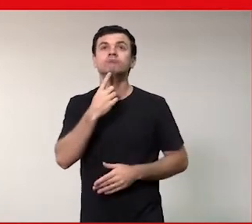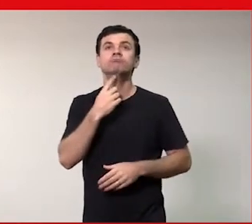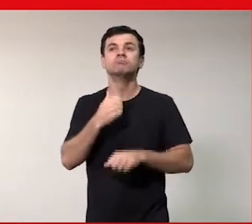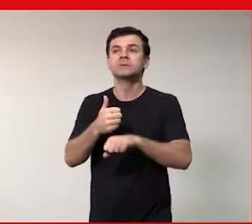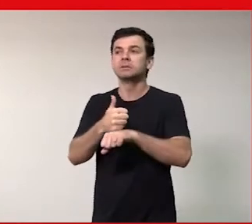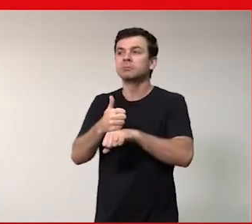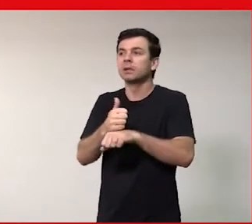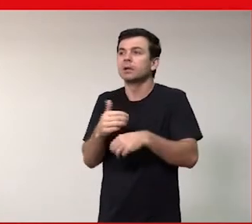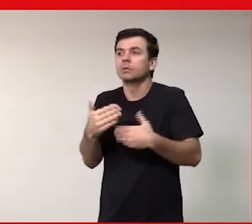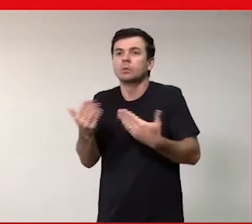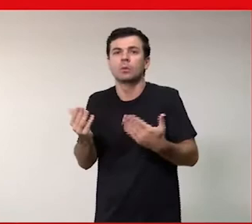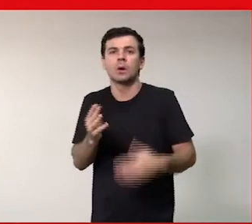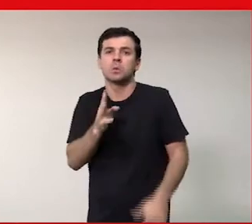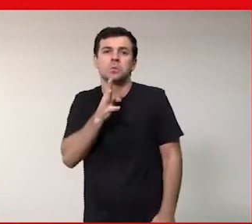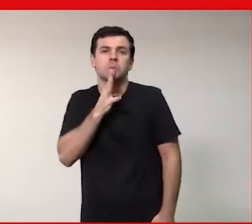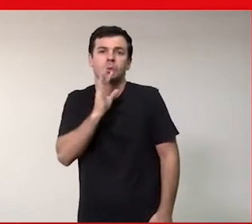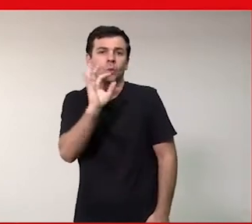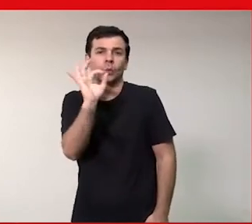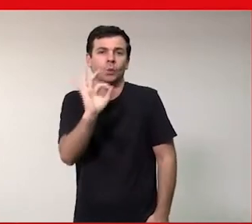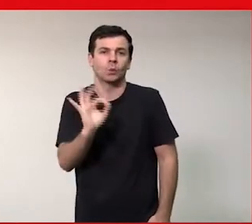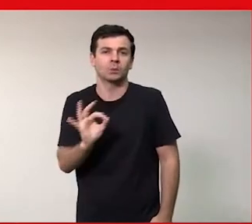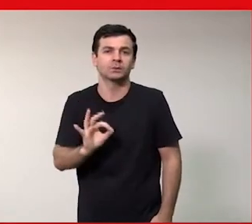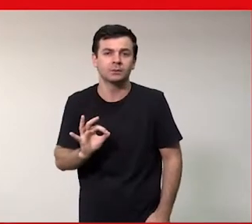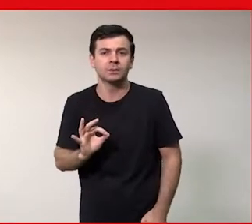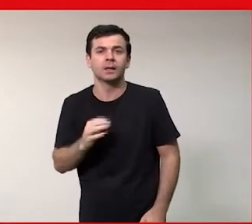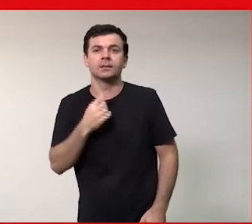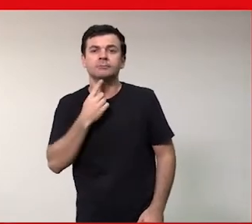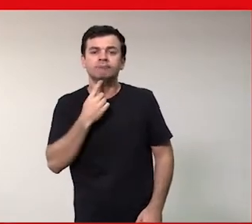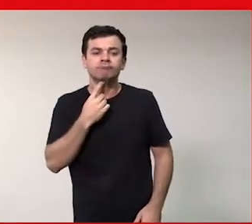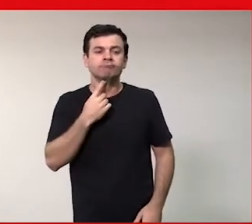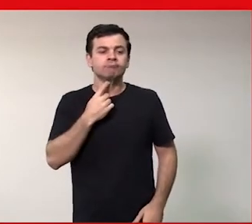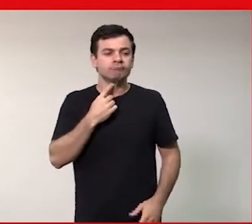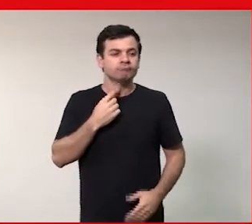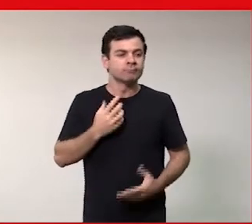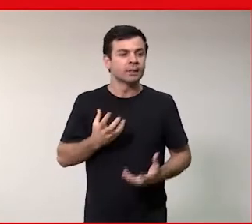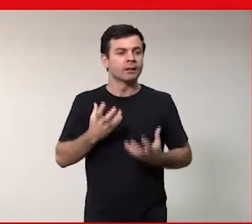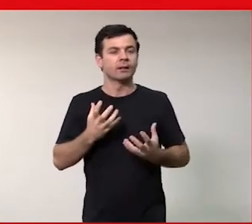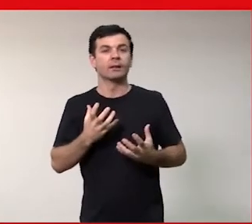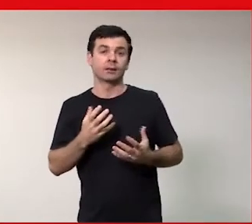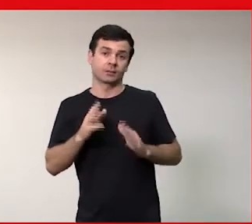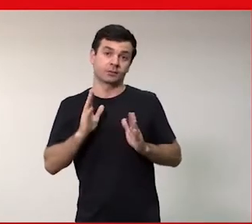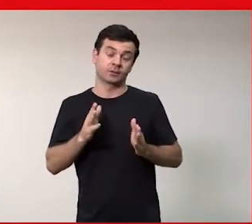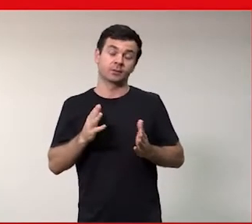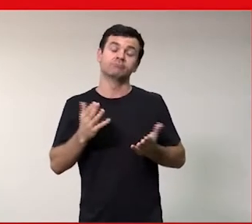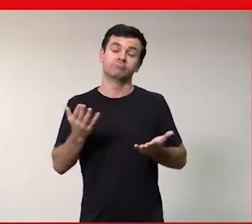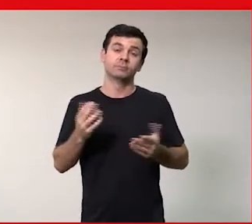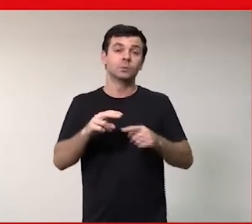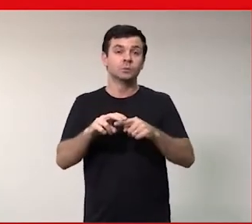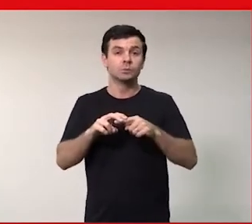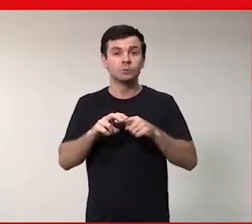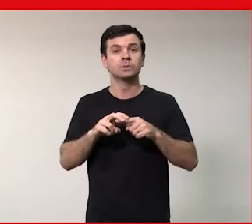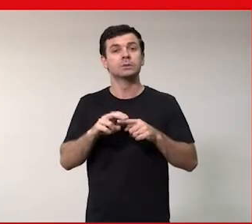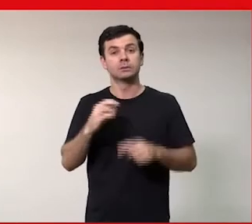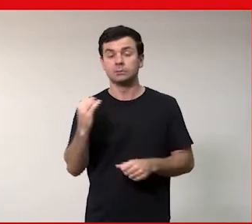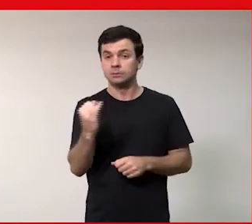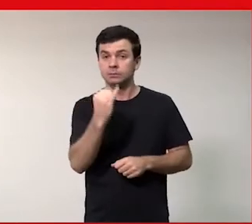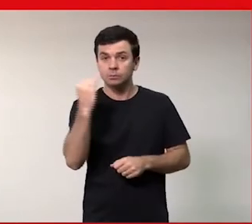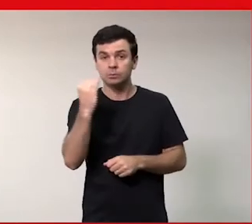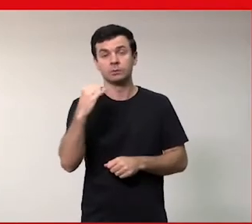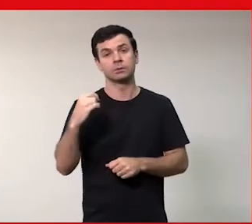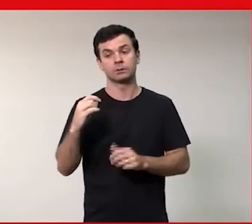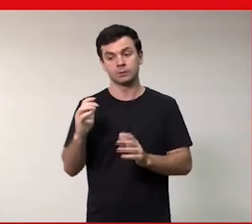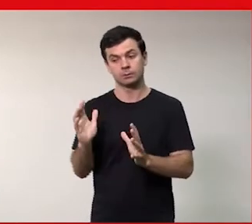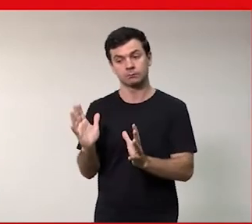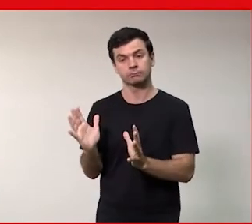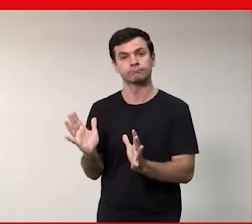sem conhecer carreira sem conhecer muita coisa Então assim eu acho super importante iniciativas que possam